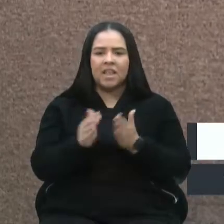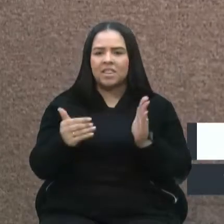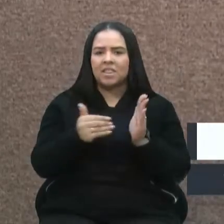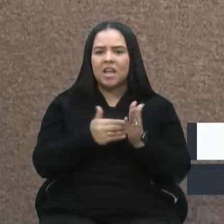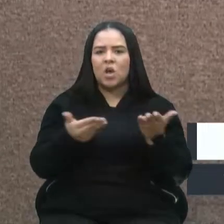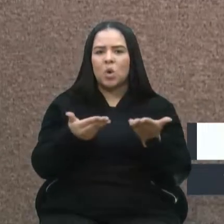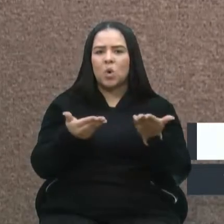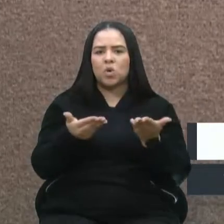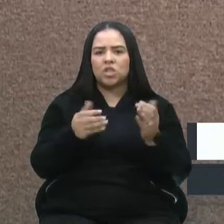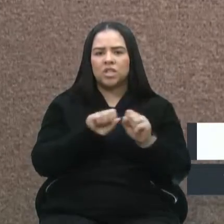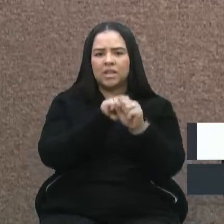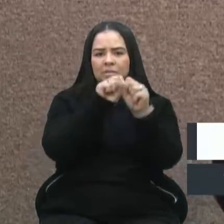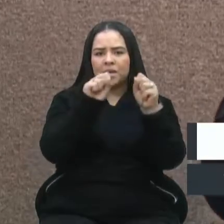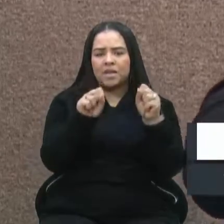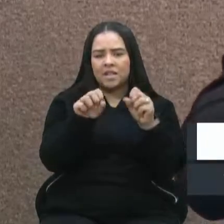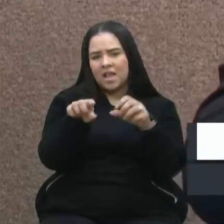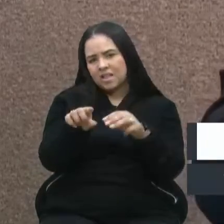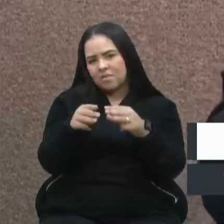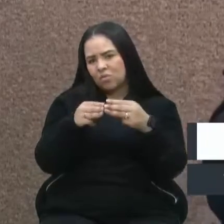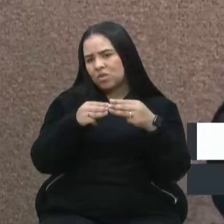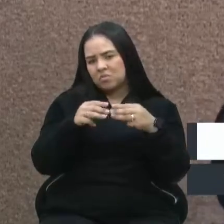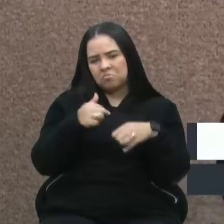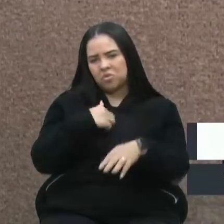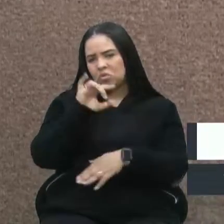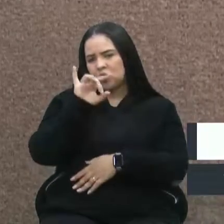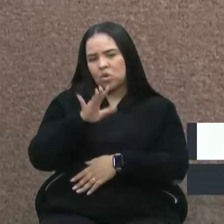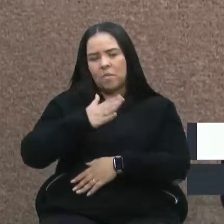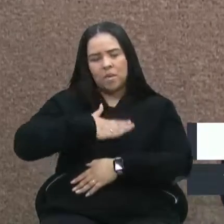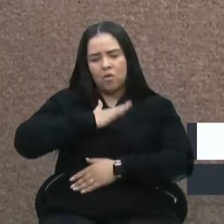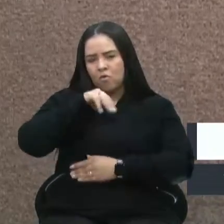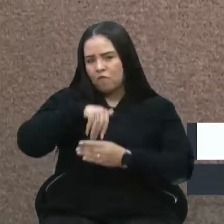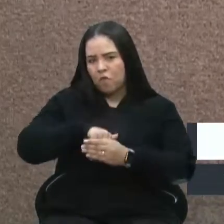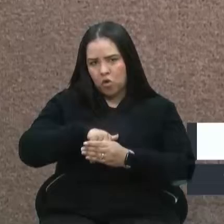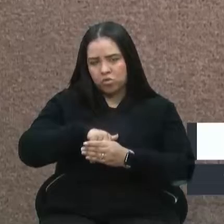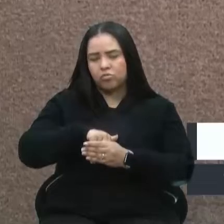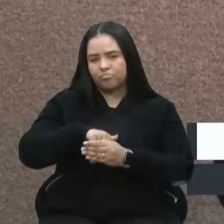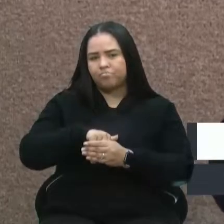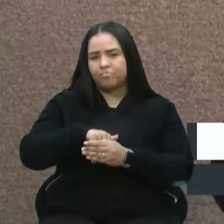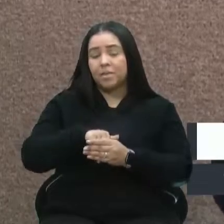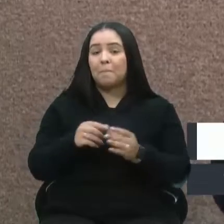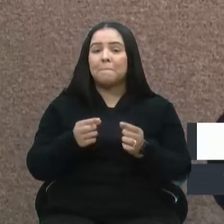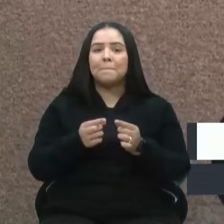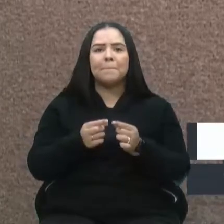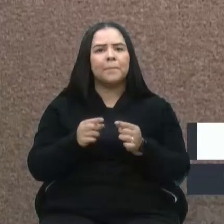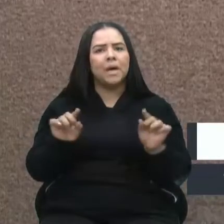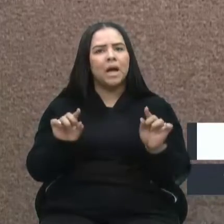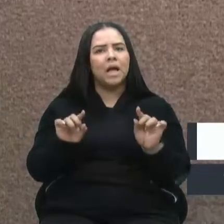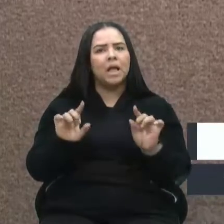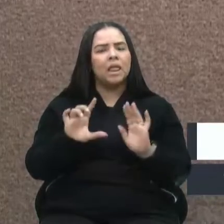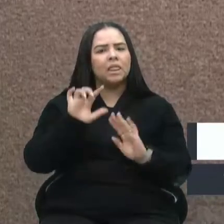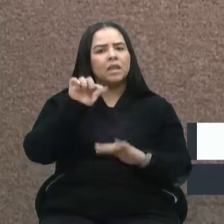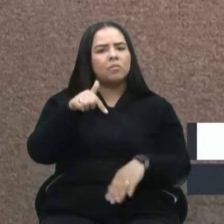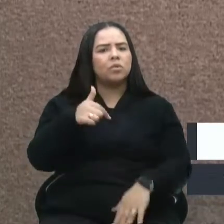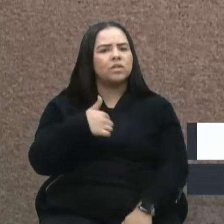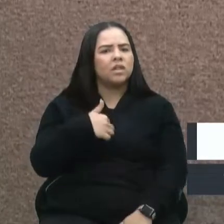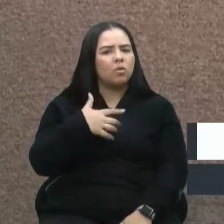cedo sobre a questão da moção, apenas iria expressar meu voto. Mas depois de ouvir